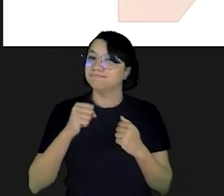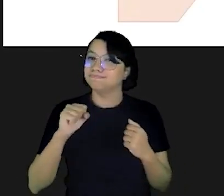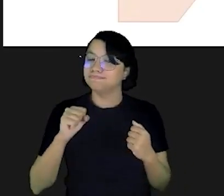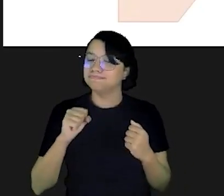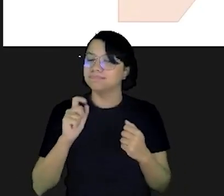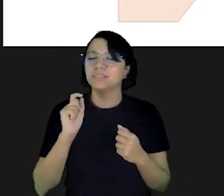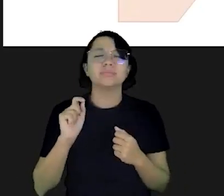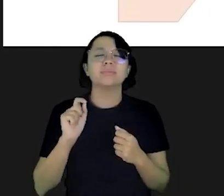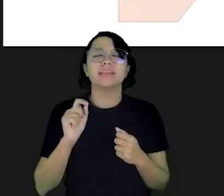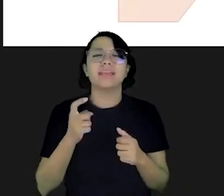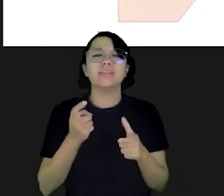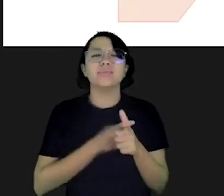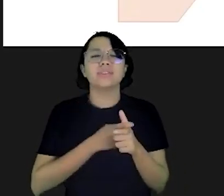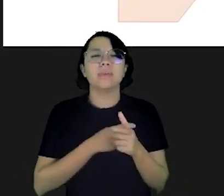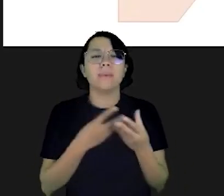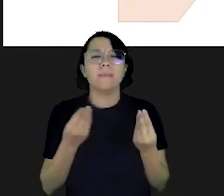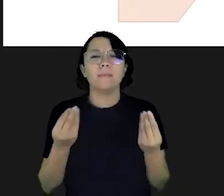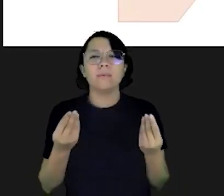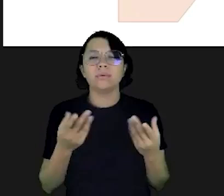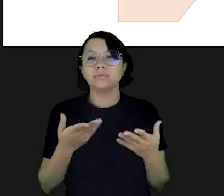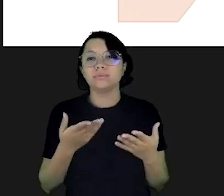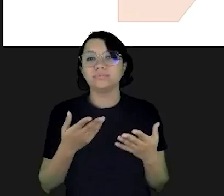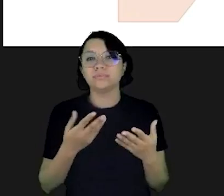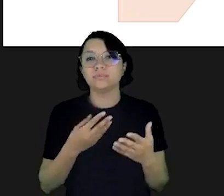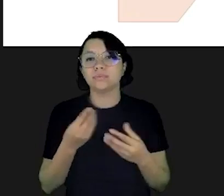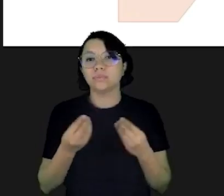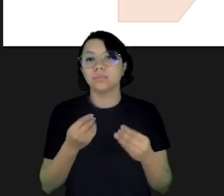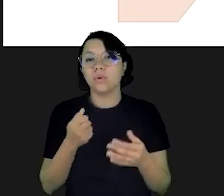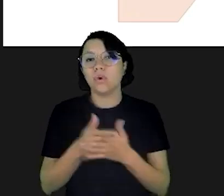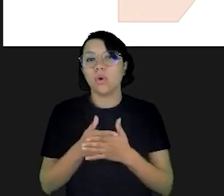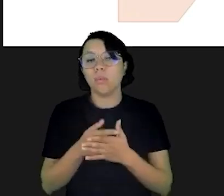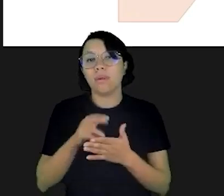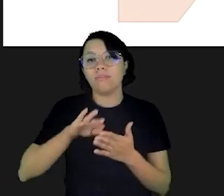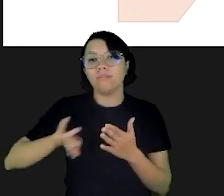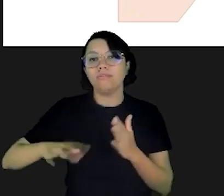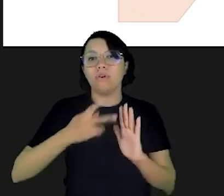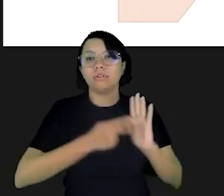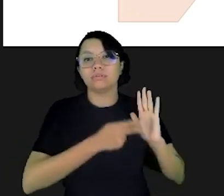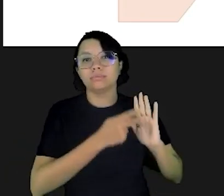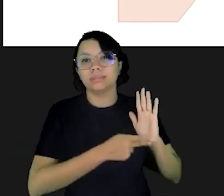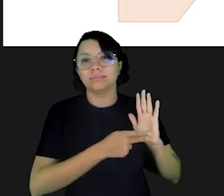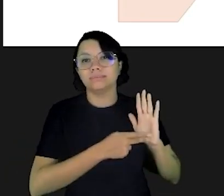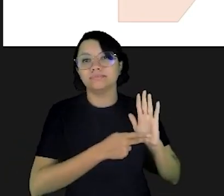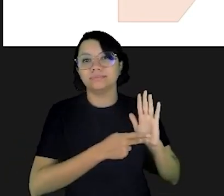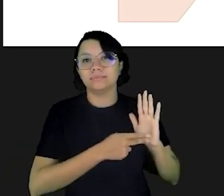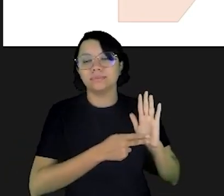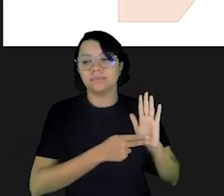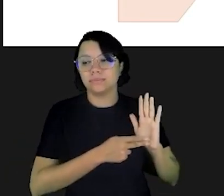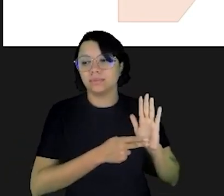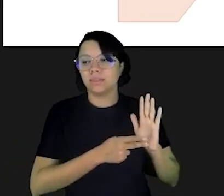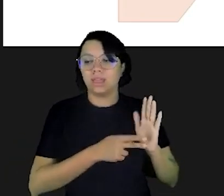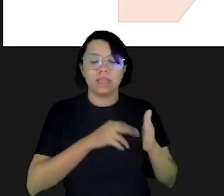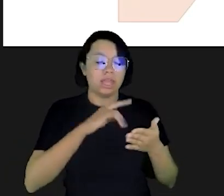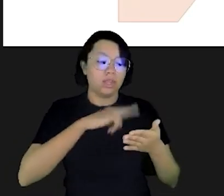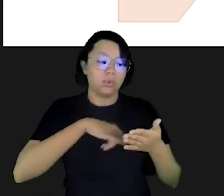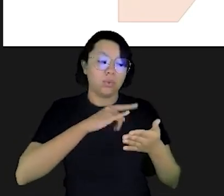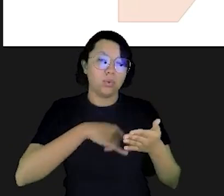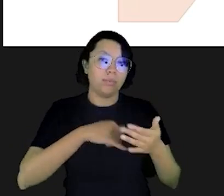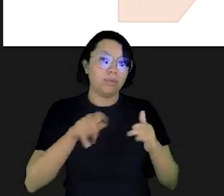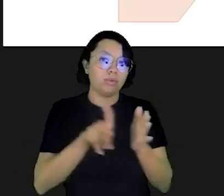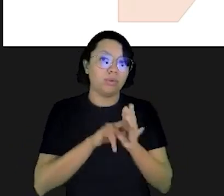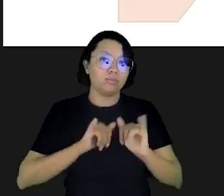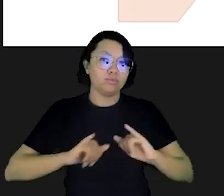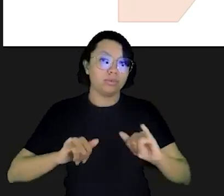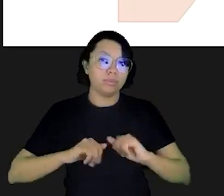cuidado com endividamento excessivo como é que esse endividamento excessivo se forma primeiro compras fora do plano aquela